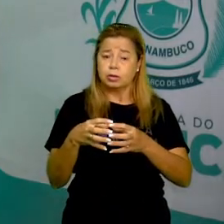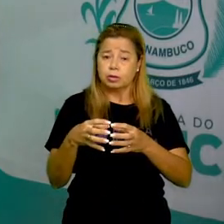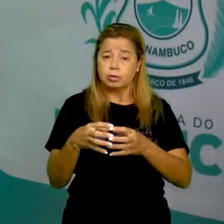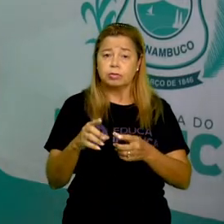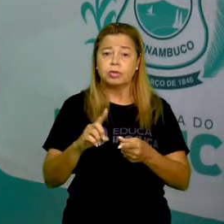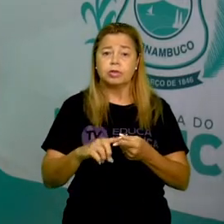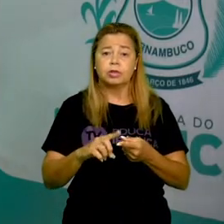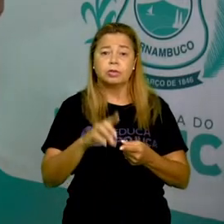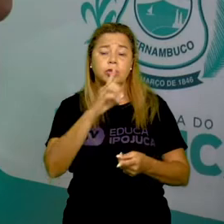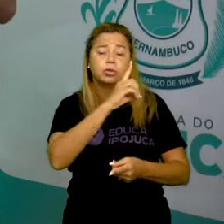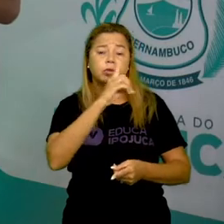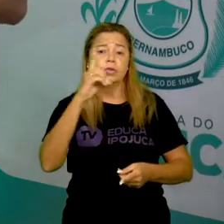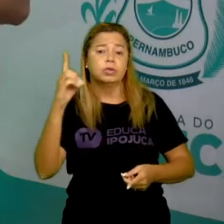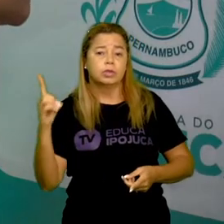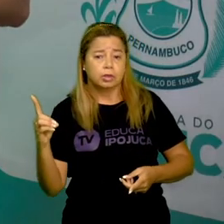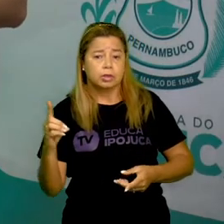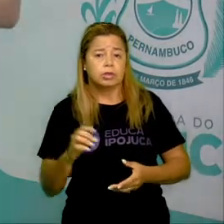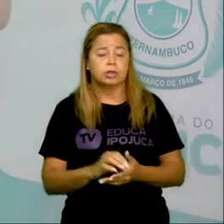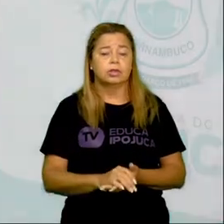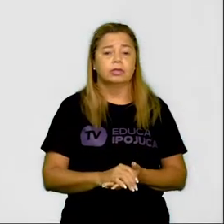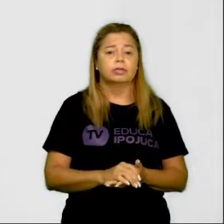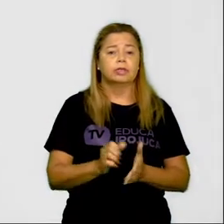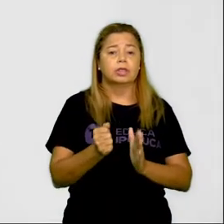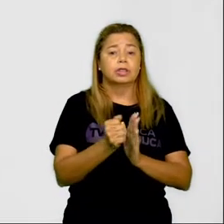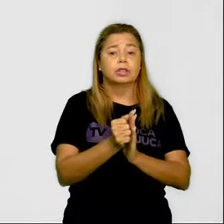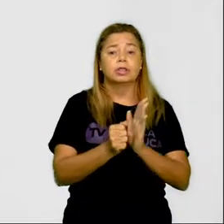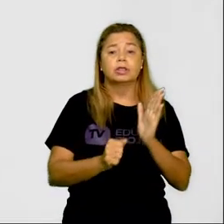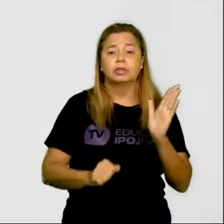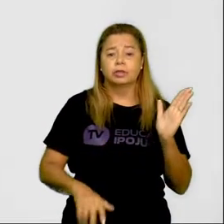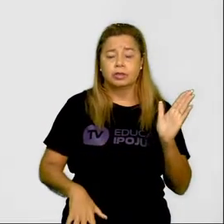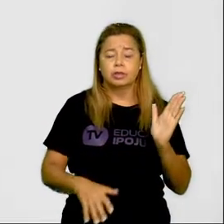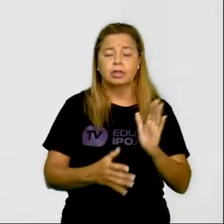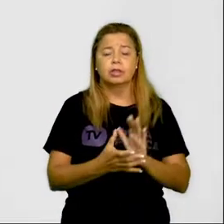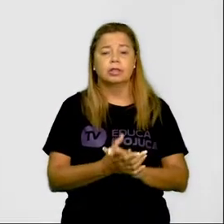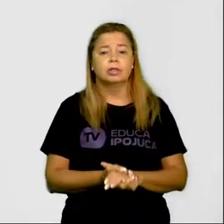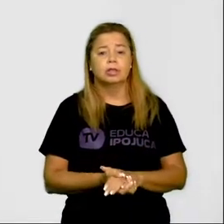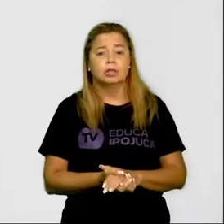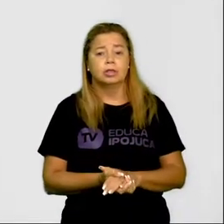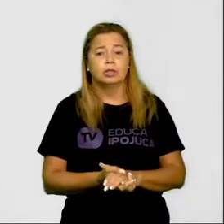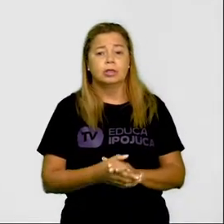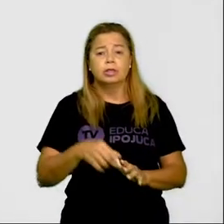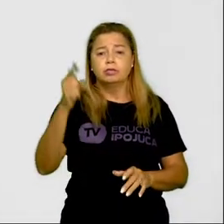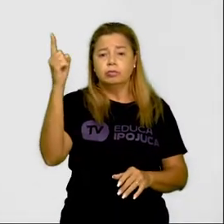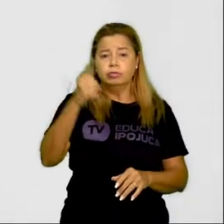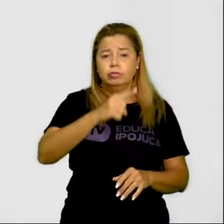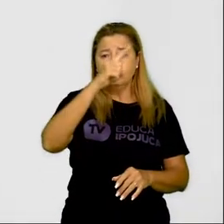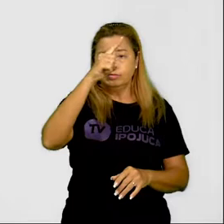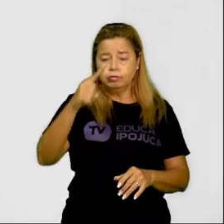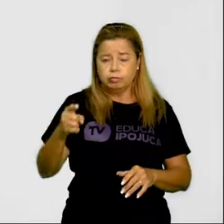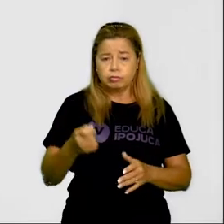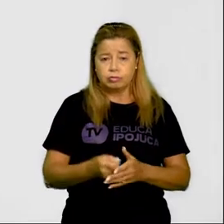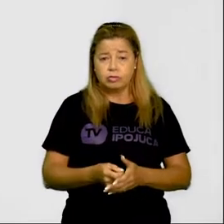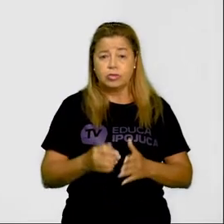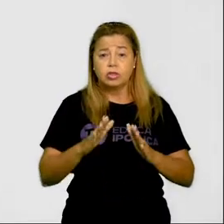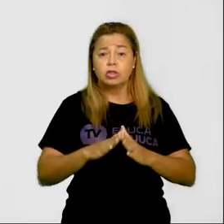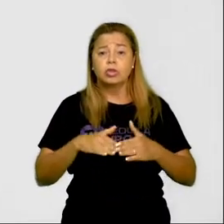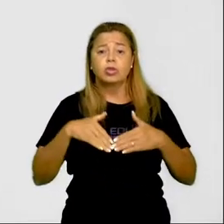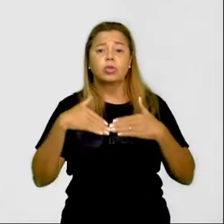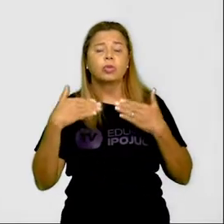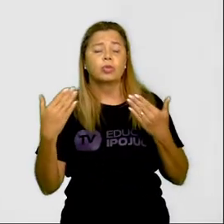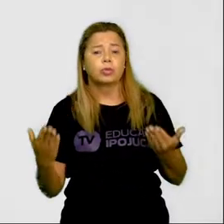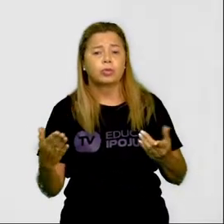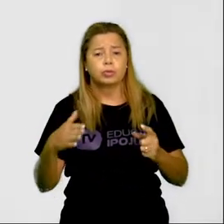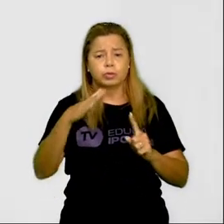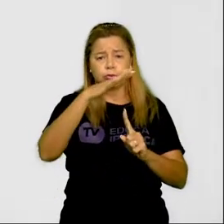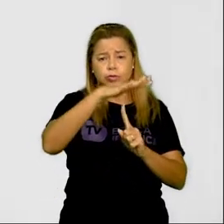a atividade é o seguinte, o nosso primeiro quesito. Marque com um X os tipos de arte que você